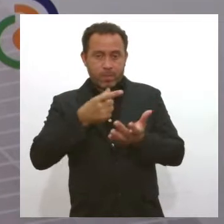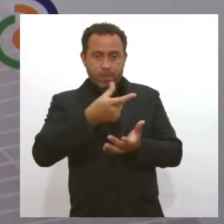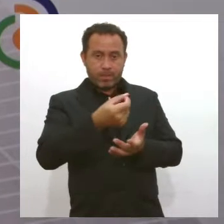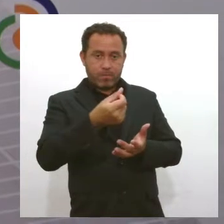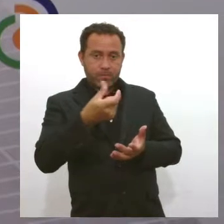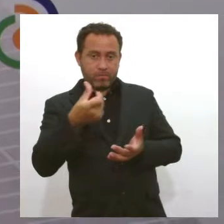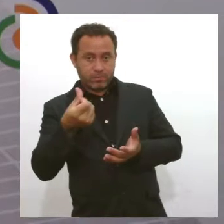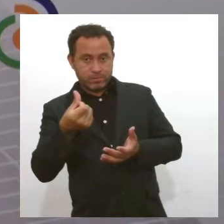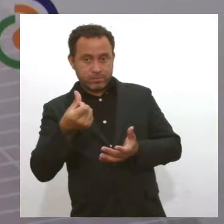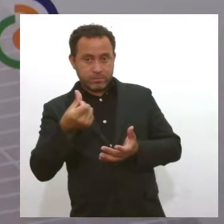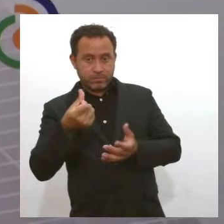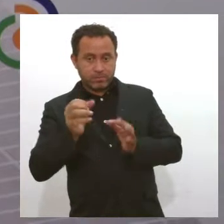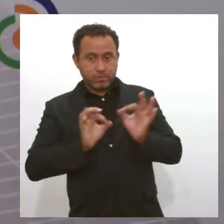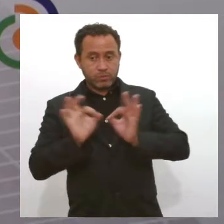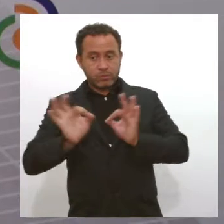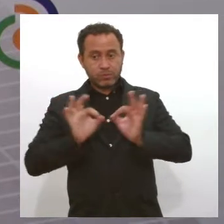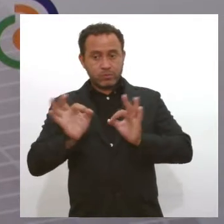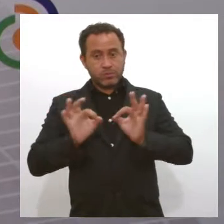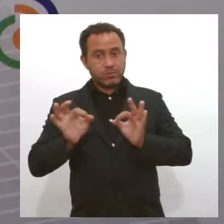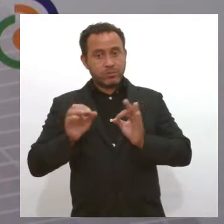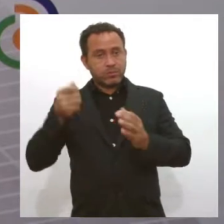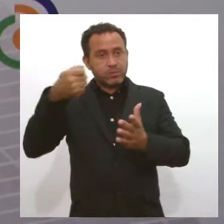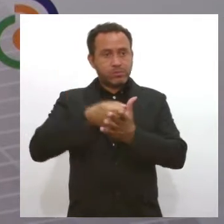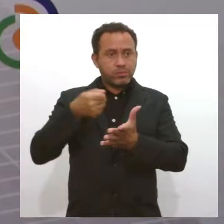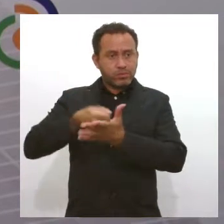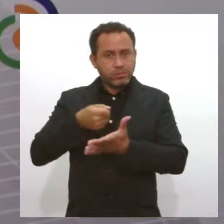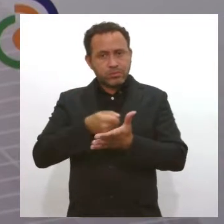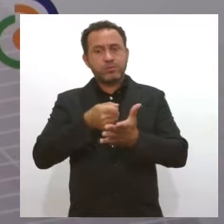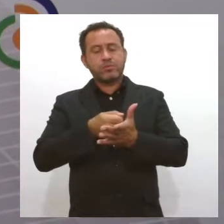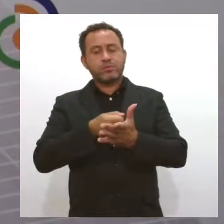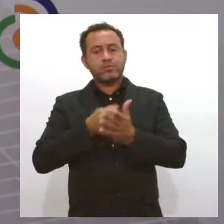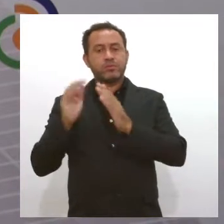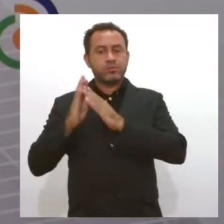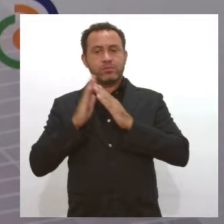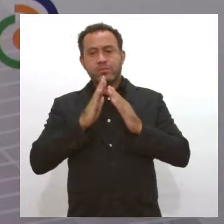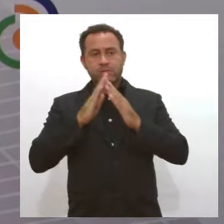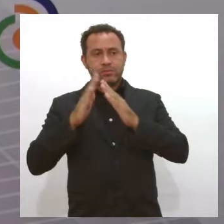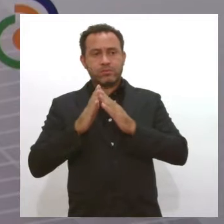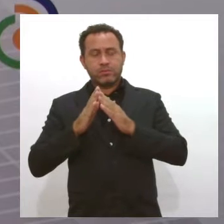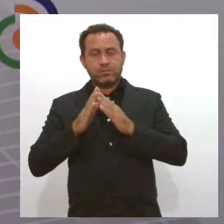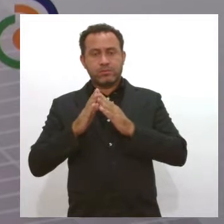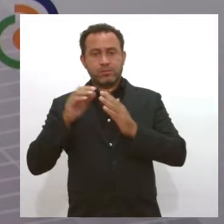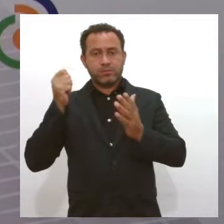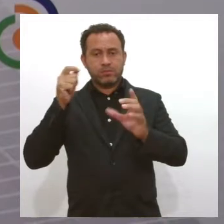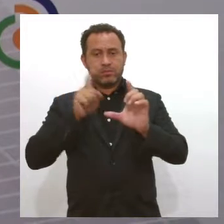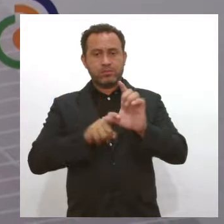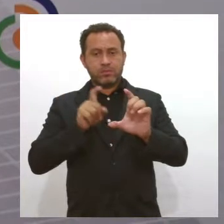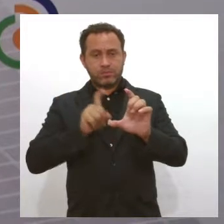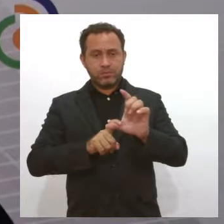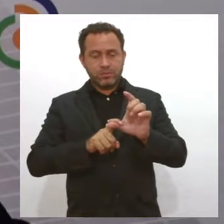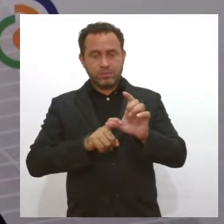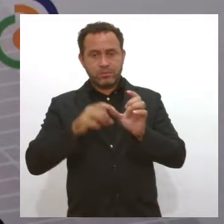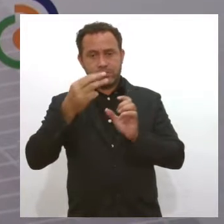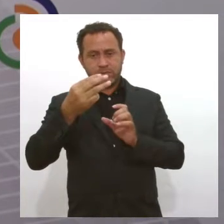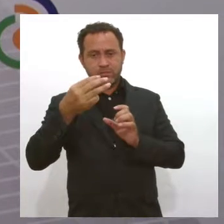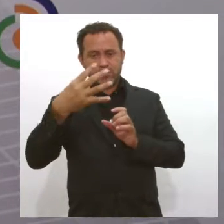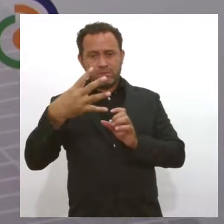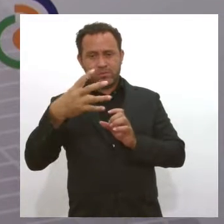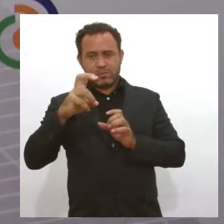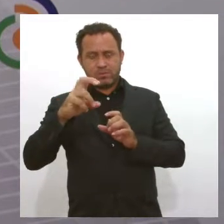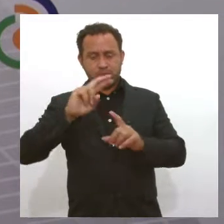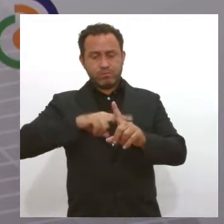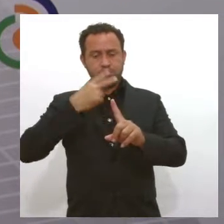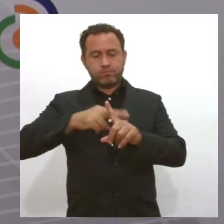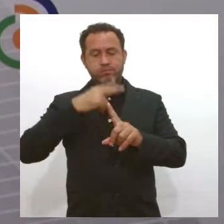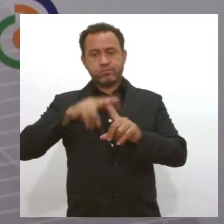para regularização dos preços que os imóveis cobrados ou em demanda estavam 3, 4, 5 vezes o valor